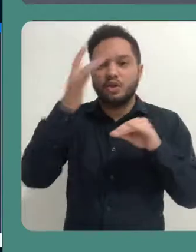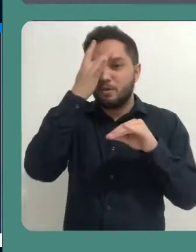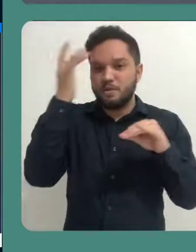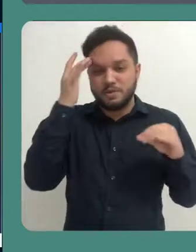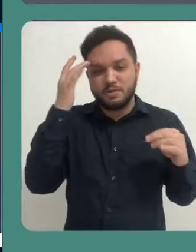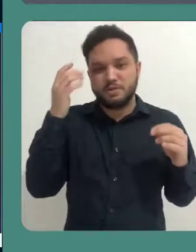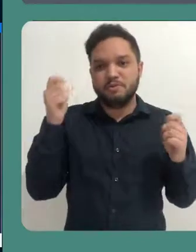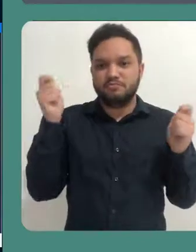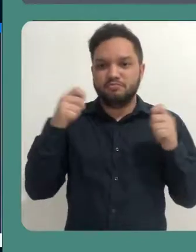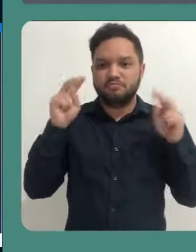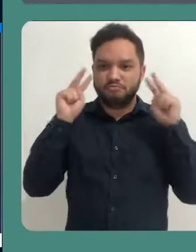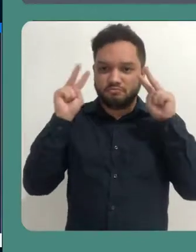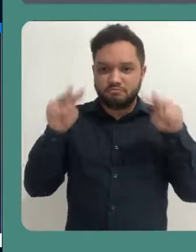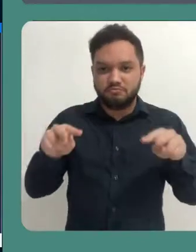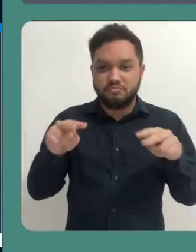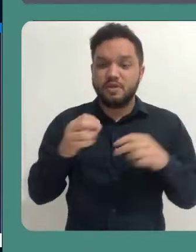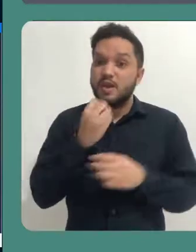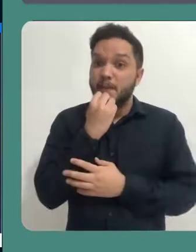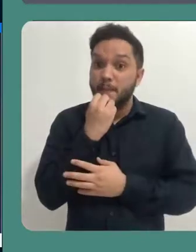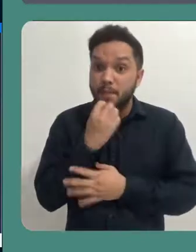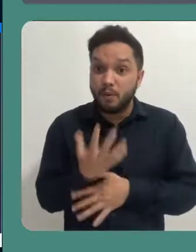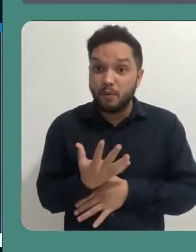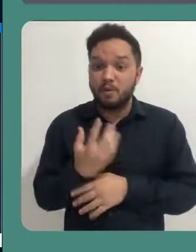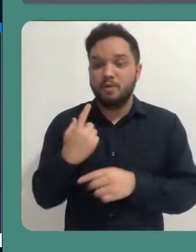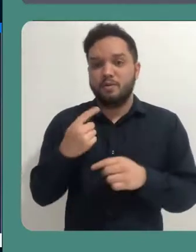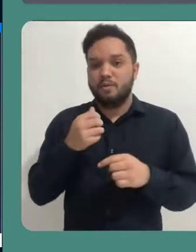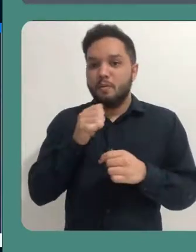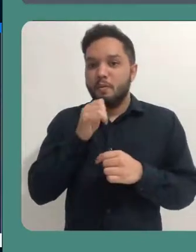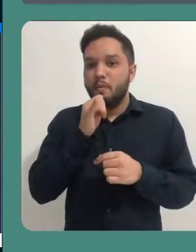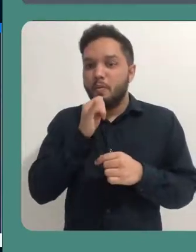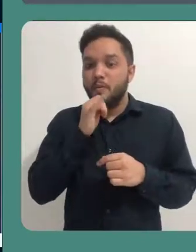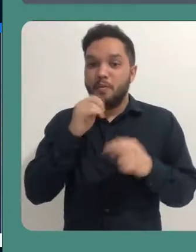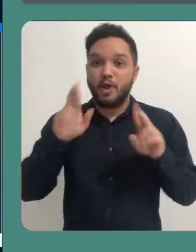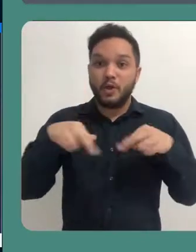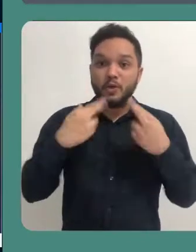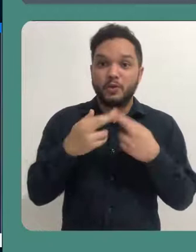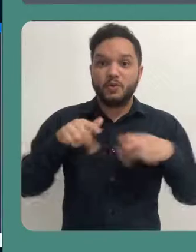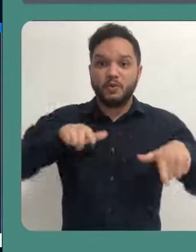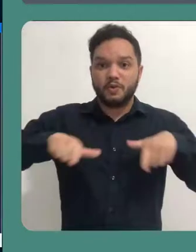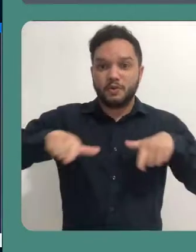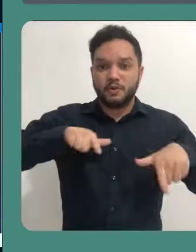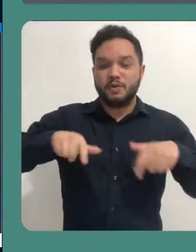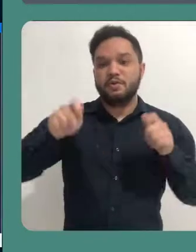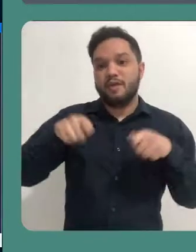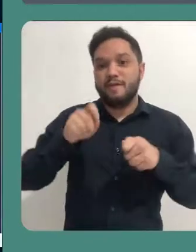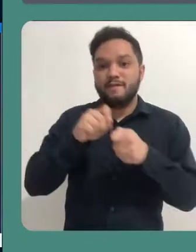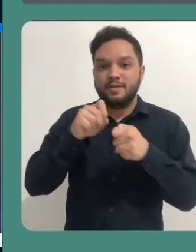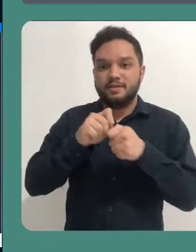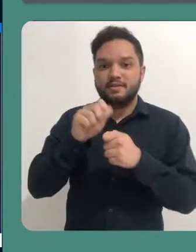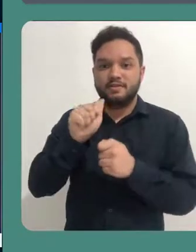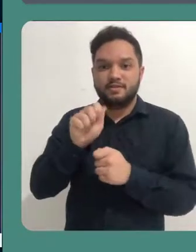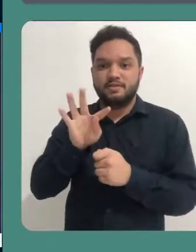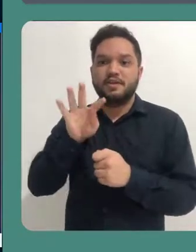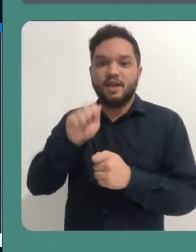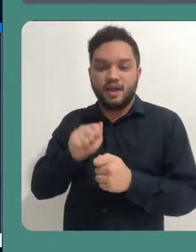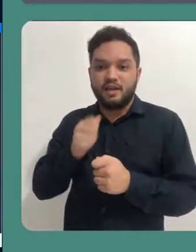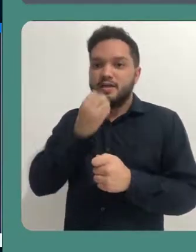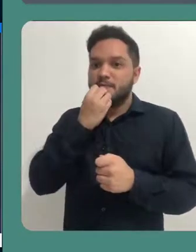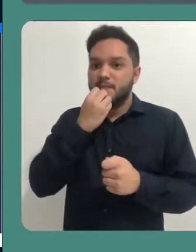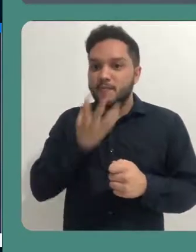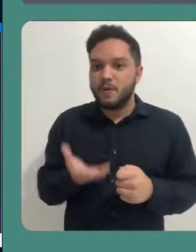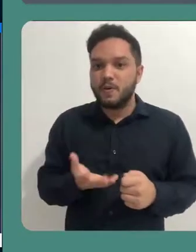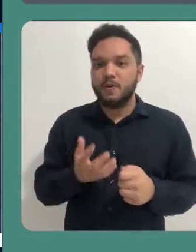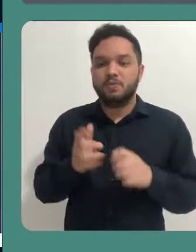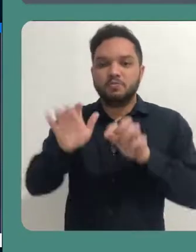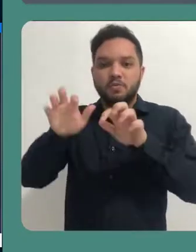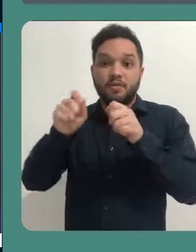compartilhadas com todos os participantes. Ela é muito útil, por exemplo, em uma reunião de trabalho para você redigir uma ata, então